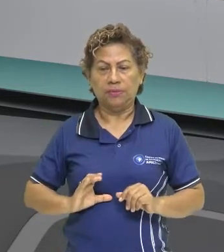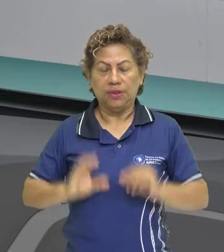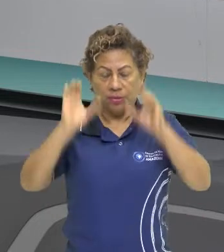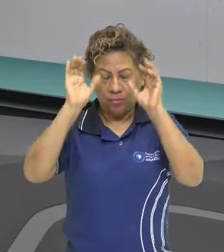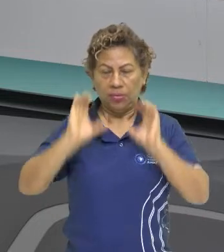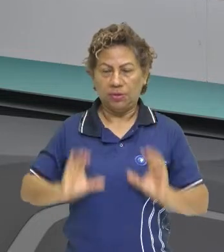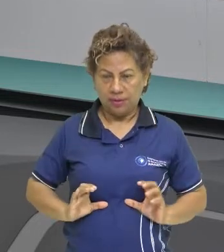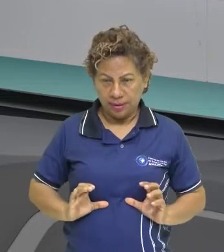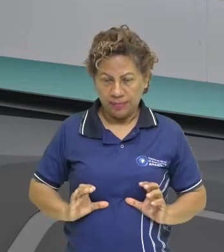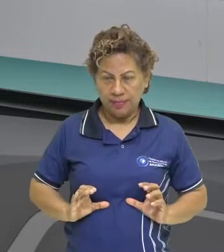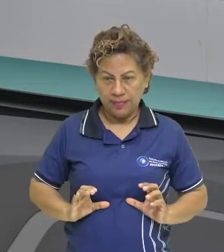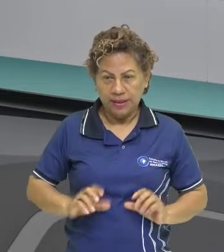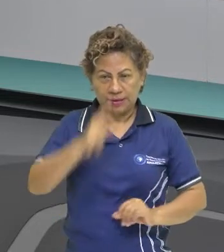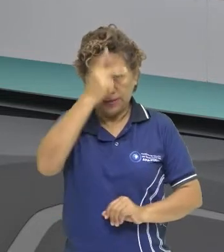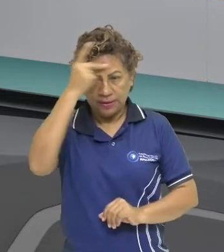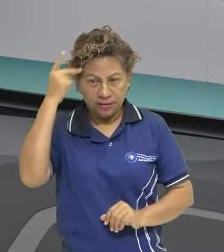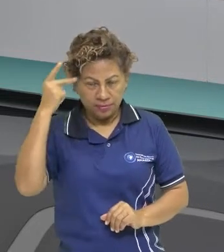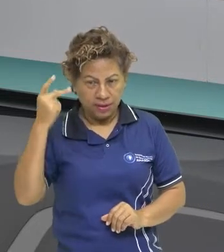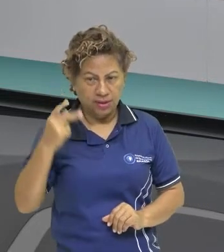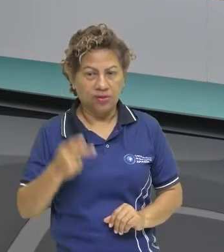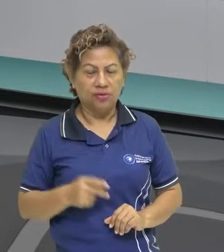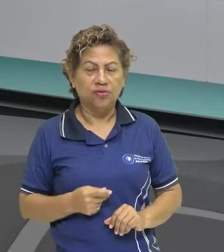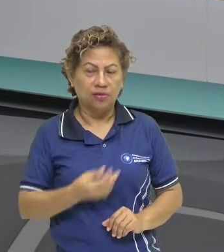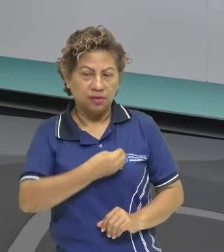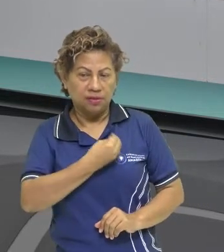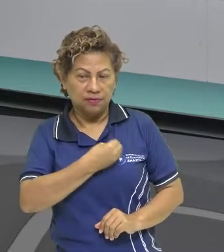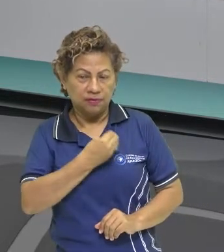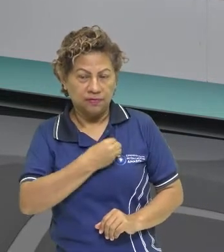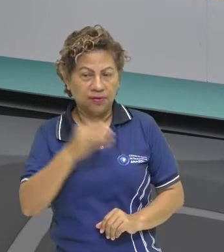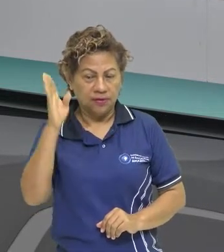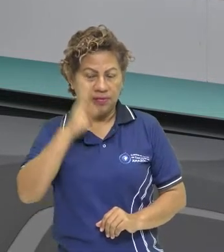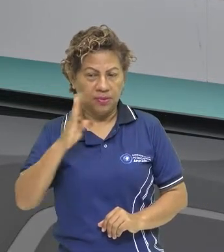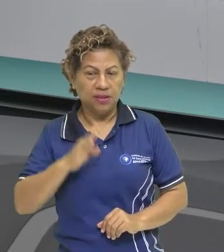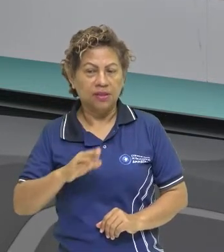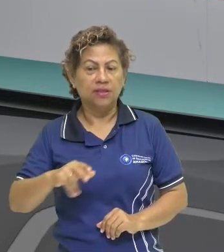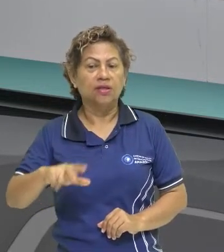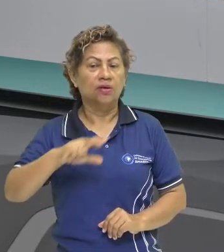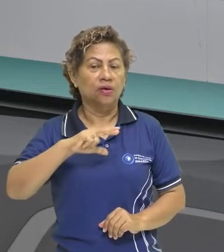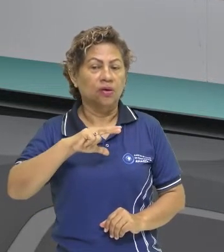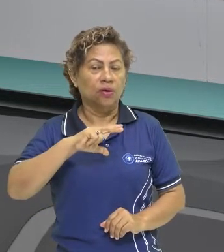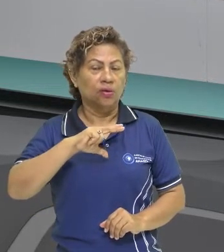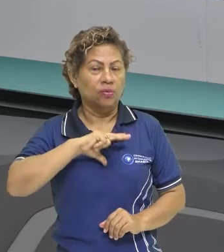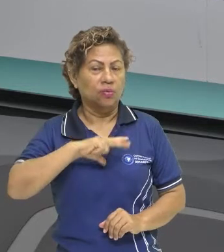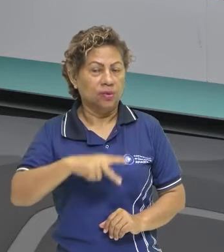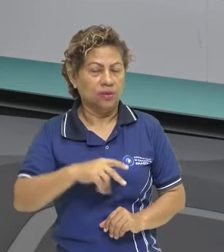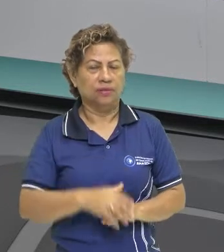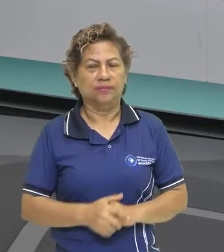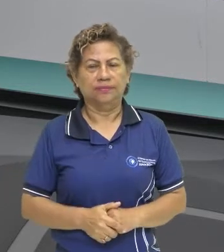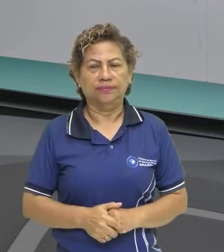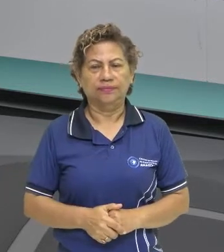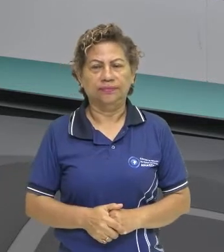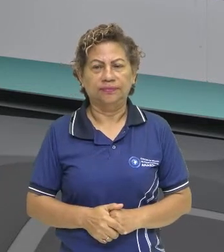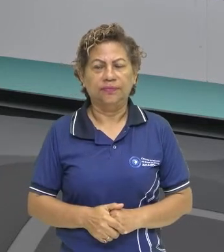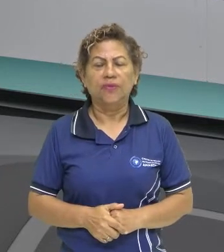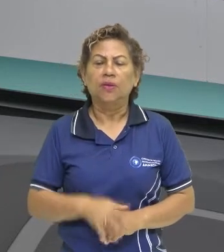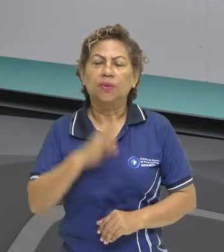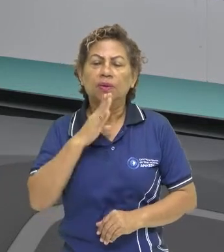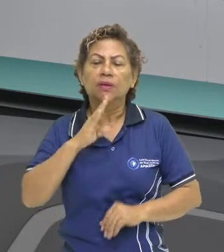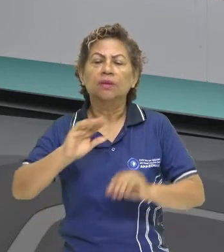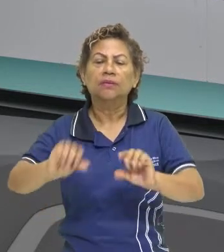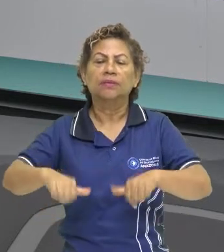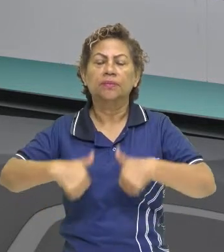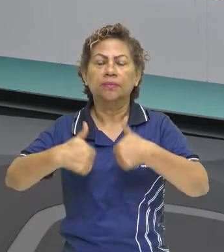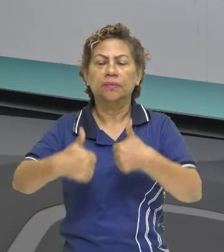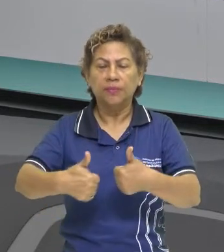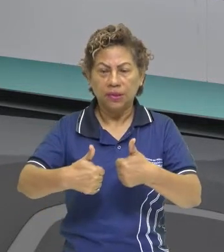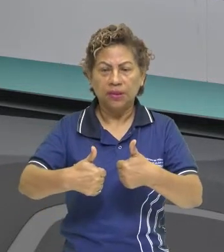colonizadores portugueses, né, fazia defesa dos indígenas. Seguindo, conhecendo um pouco mais de José de Anchieta, né,